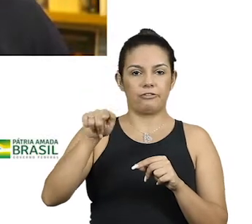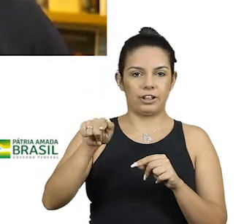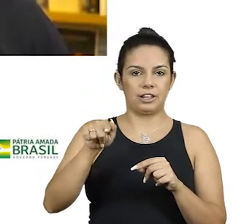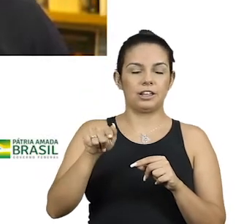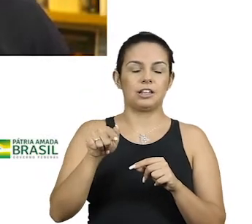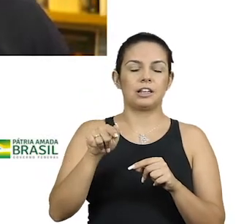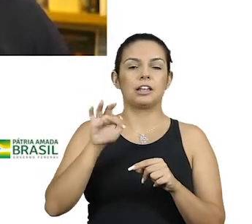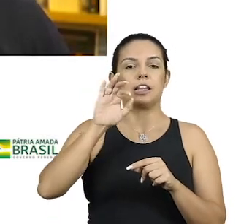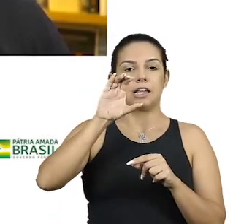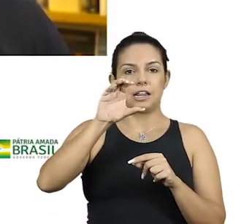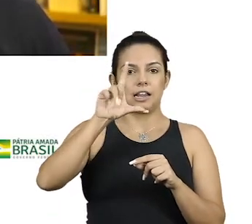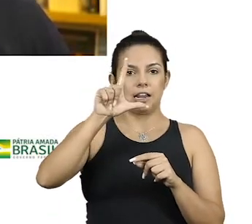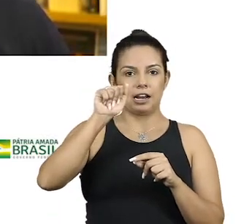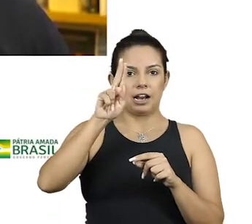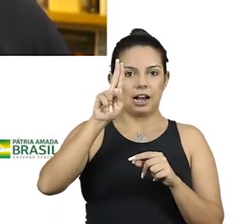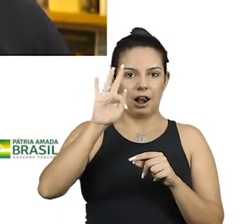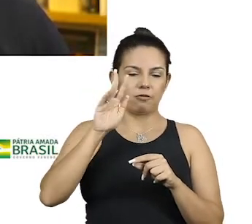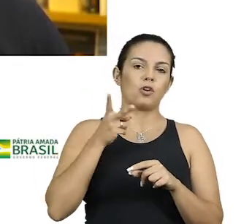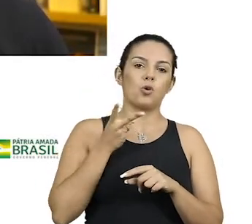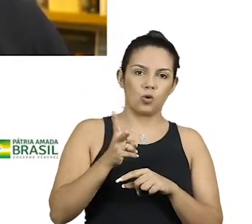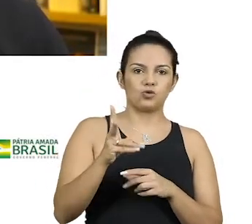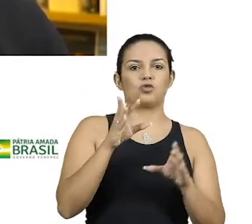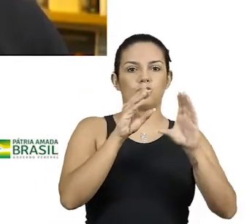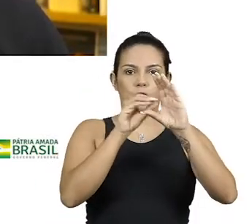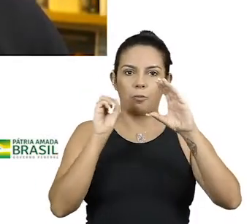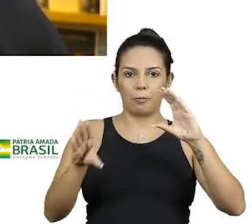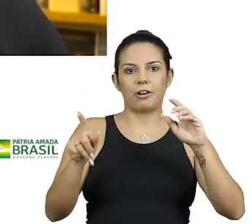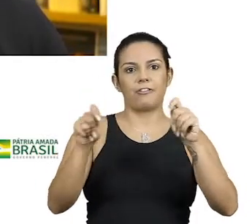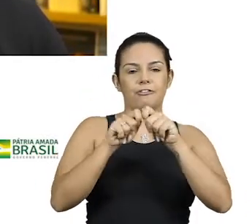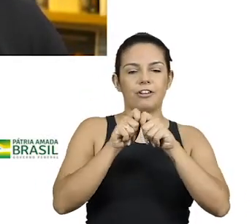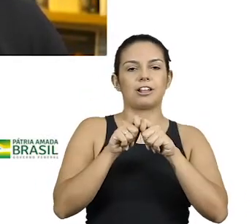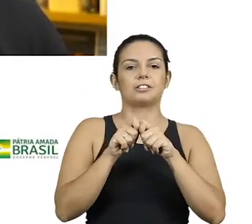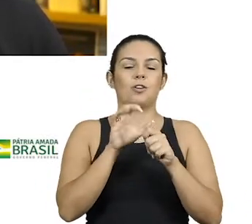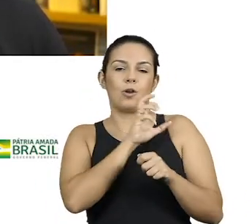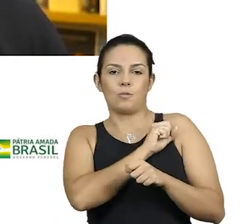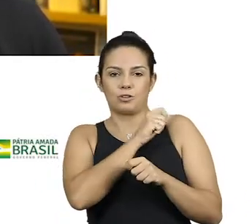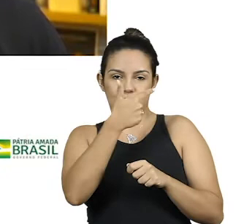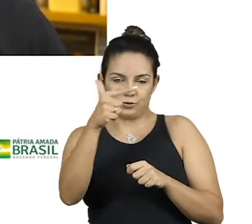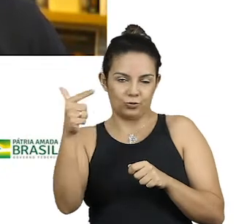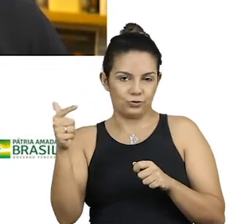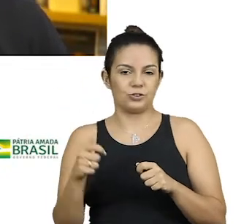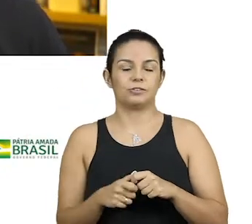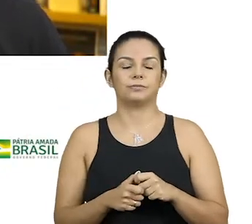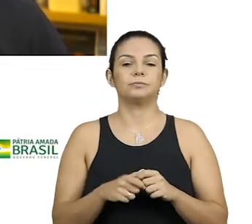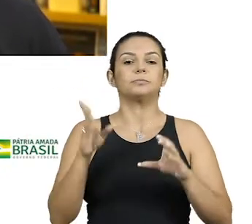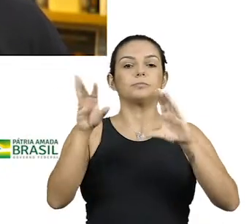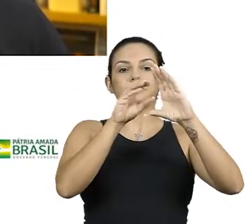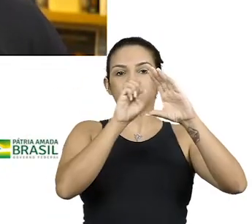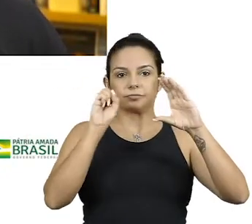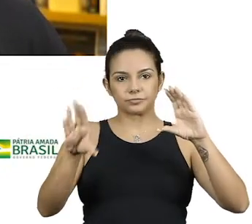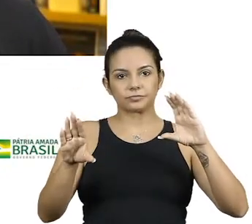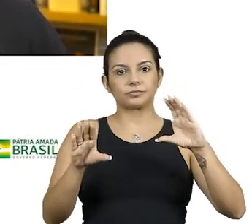publicando, está com um romance novo, tentando a editora, mas ele publicou Ávida